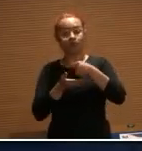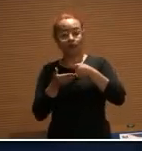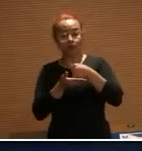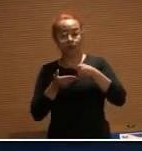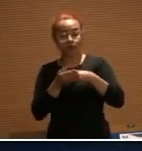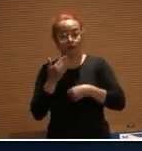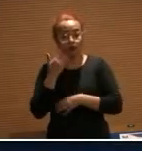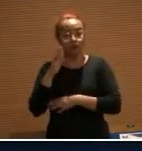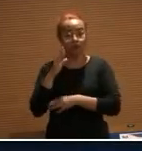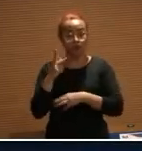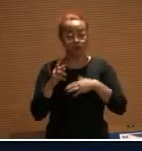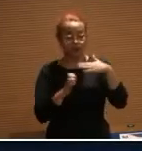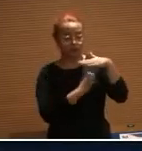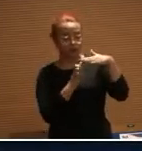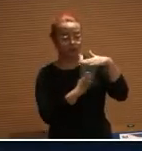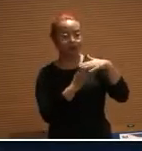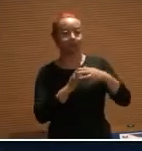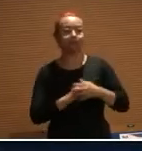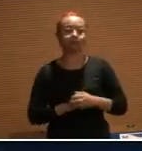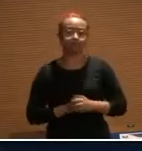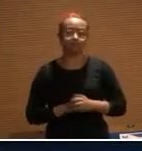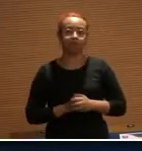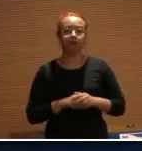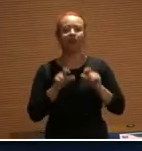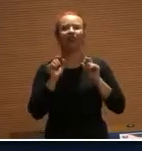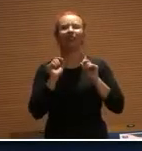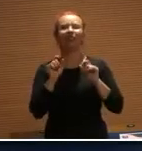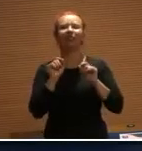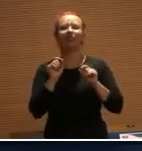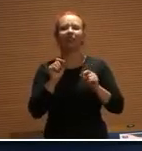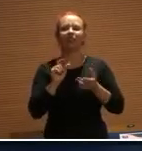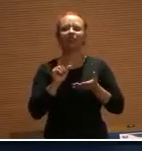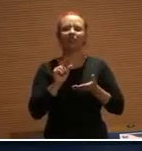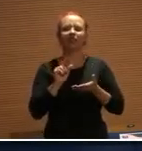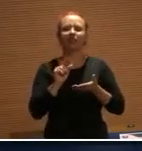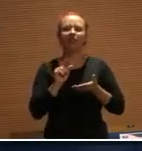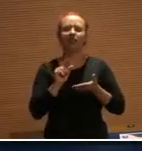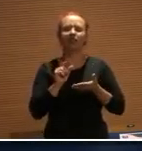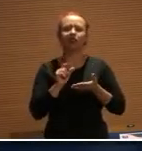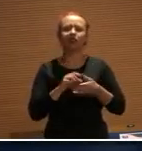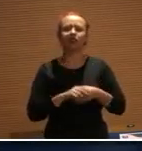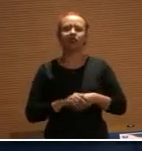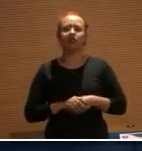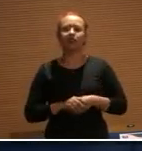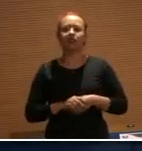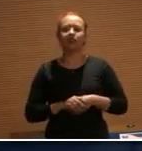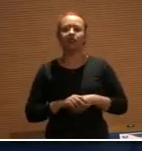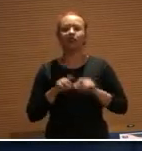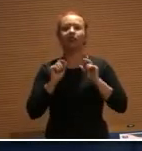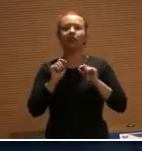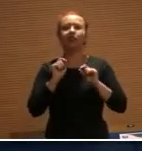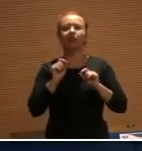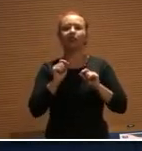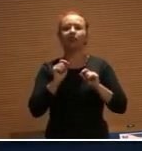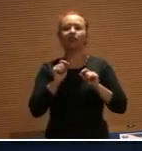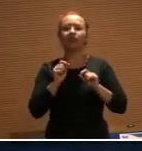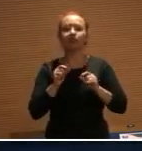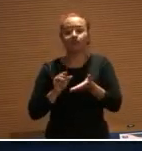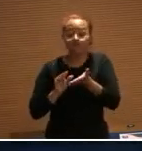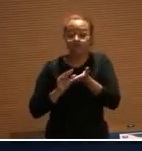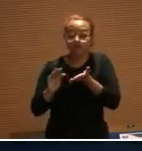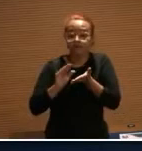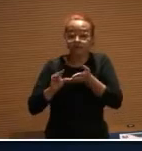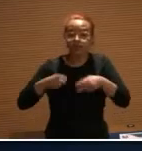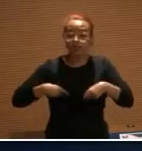Ora, quem é que vai mancar a figura, a despesa do empregado? Segundo,